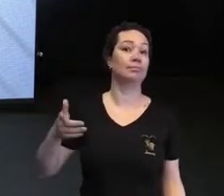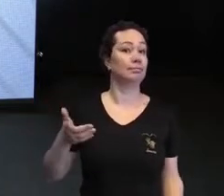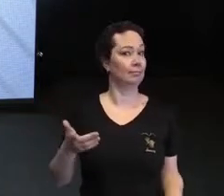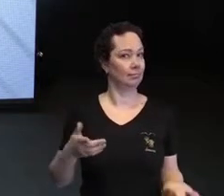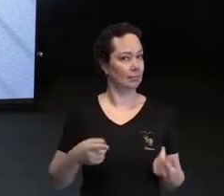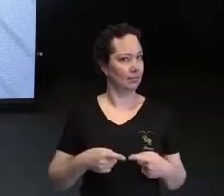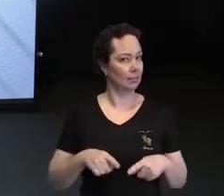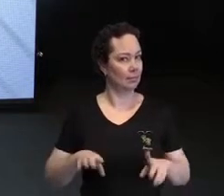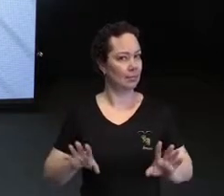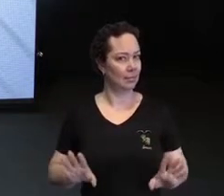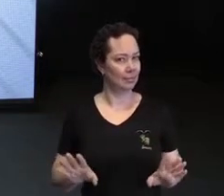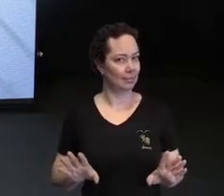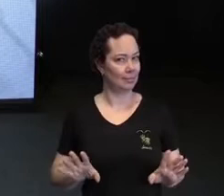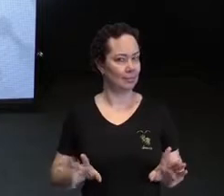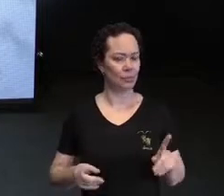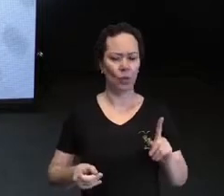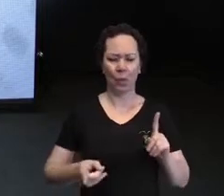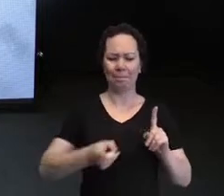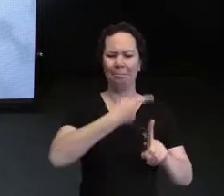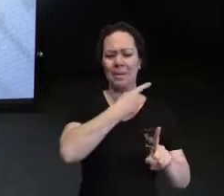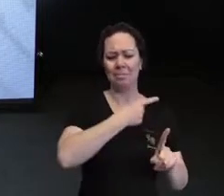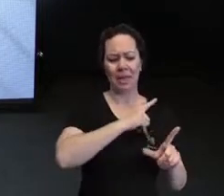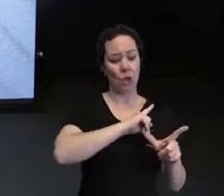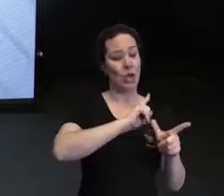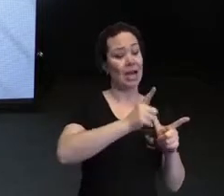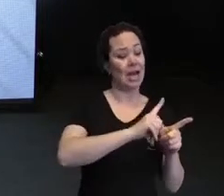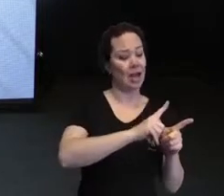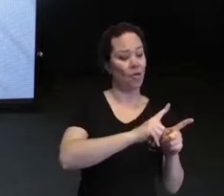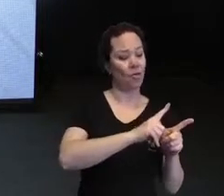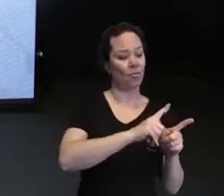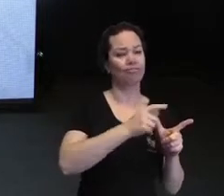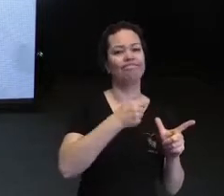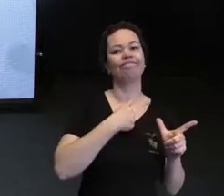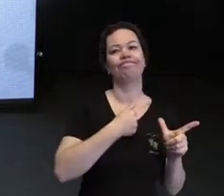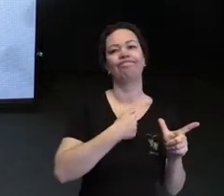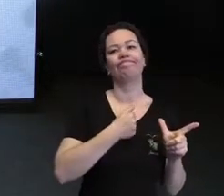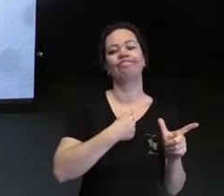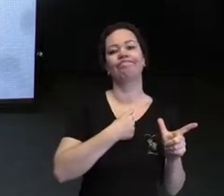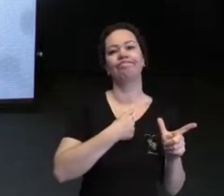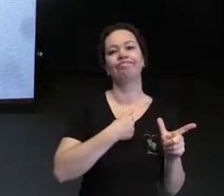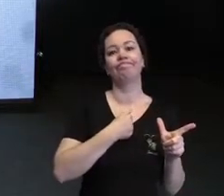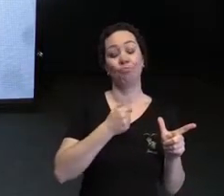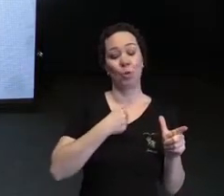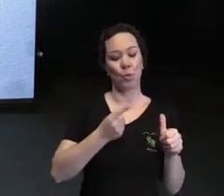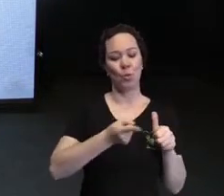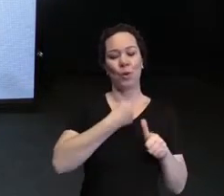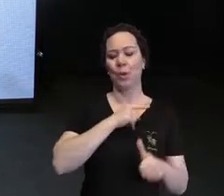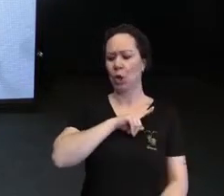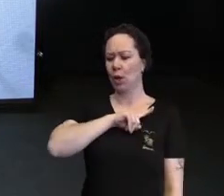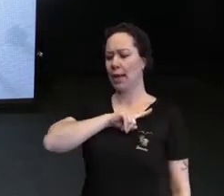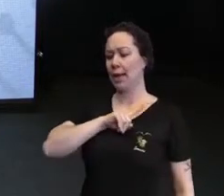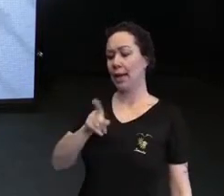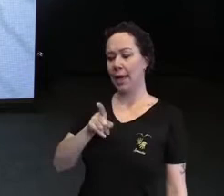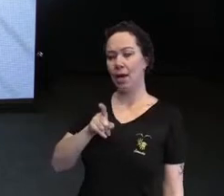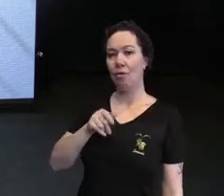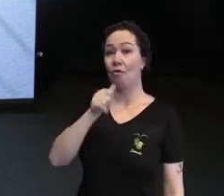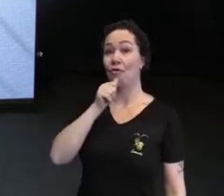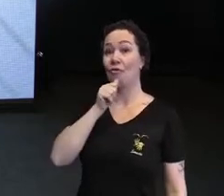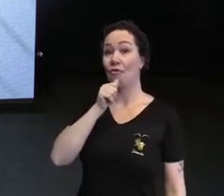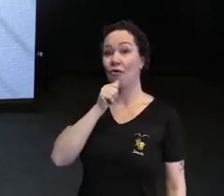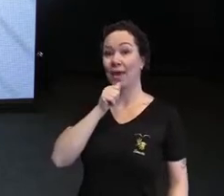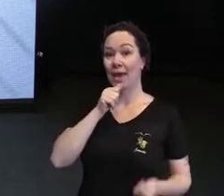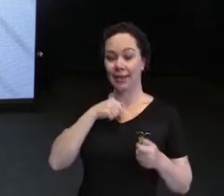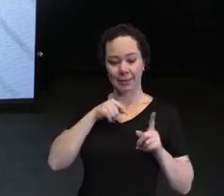Mas, o primeiro não foi o meu. O meu primeiro não, para ele, foi ainda na maternidade.